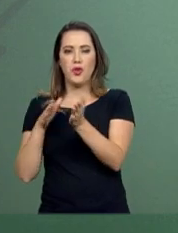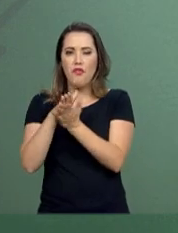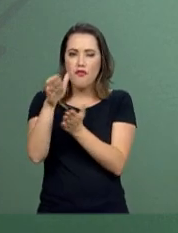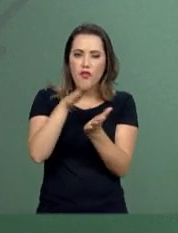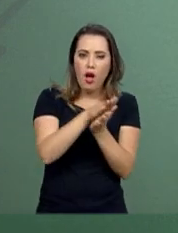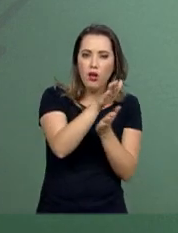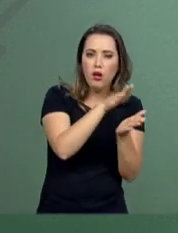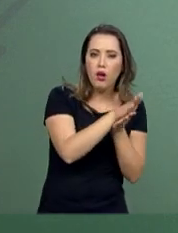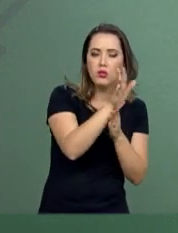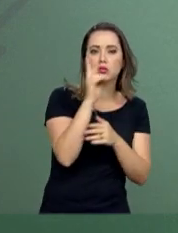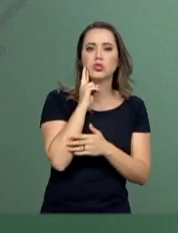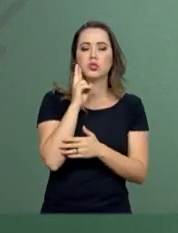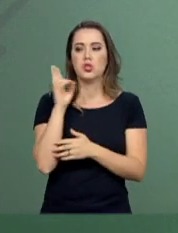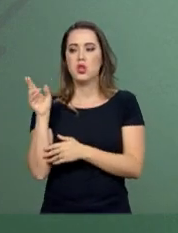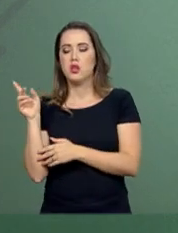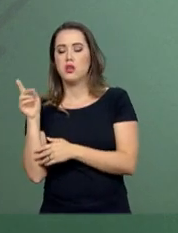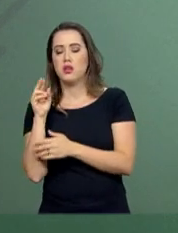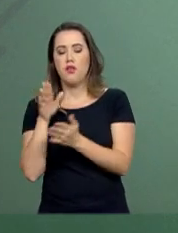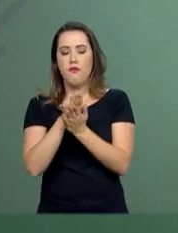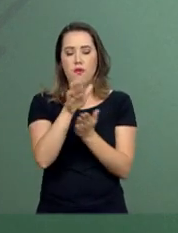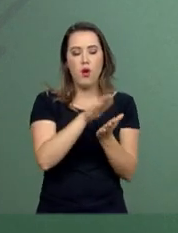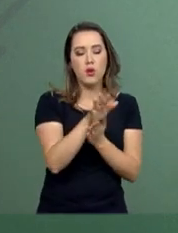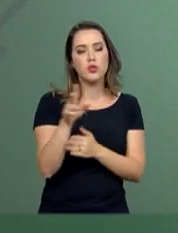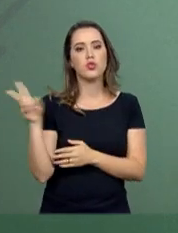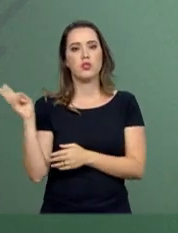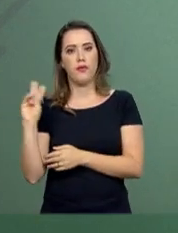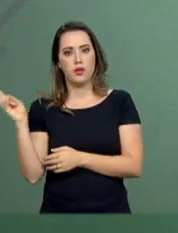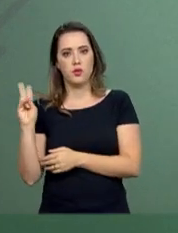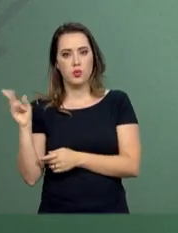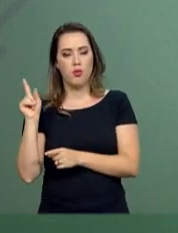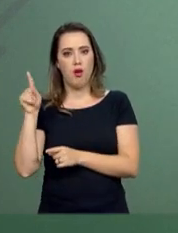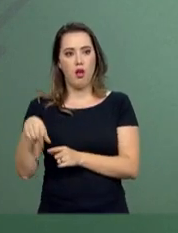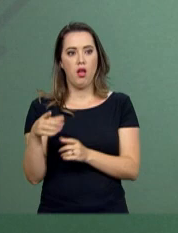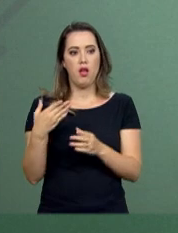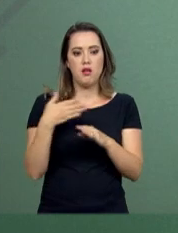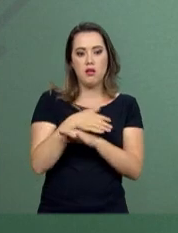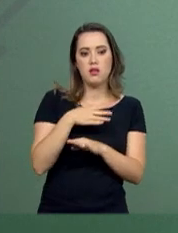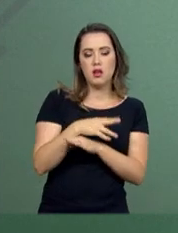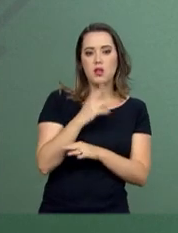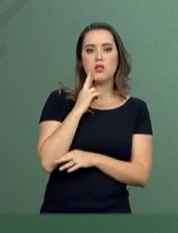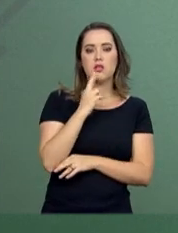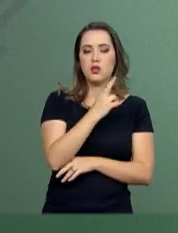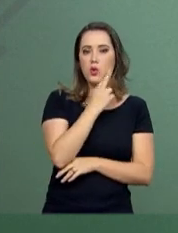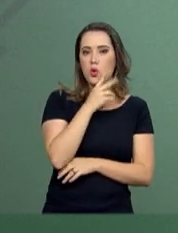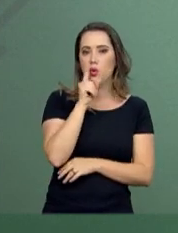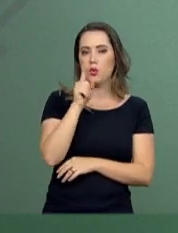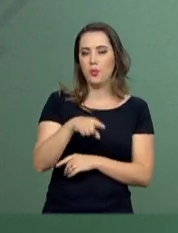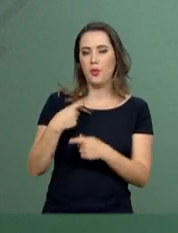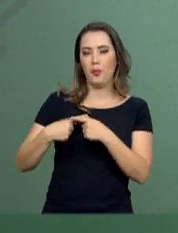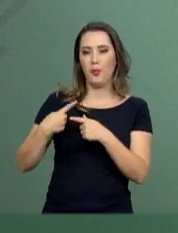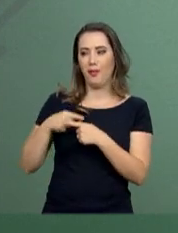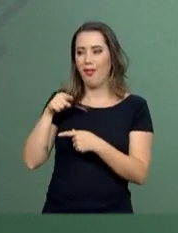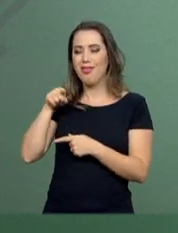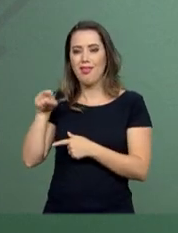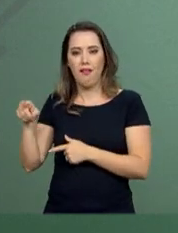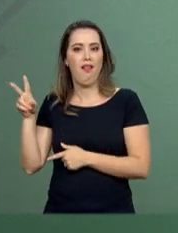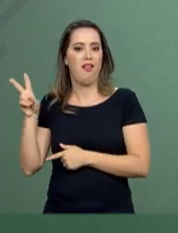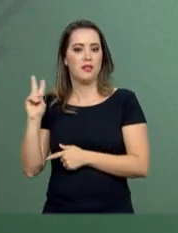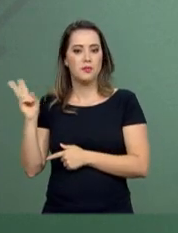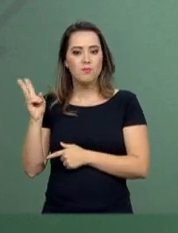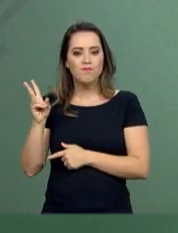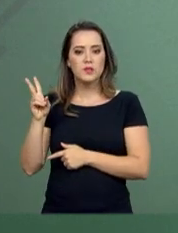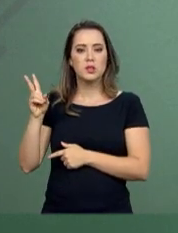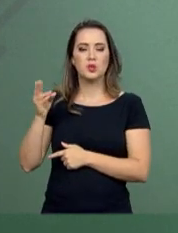em Roraima é resultado, devo dizer, das péssimas condições de